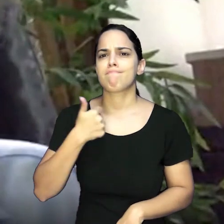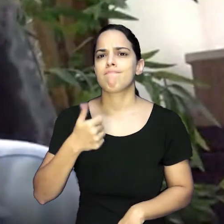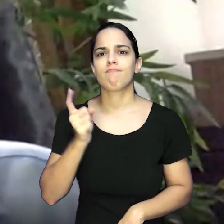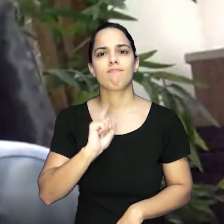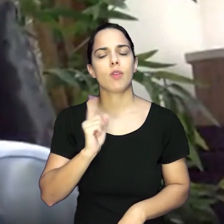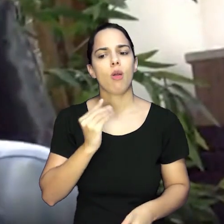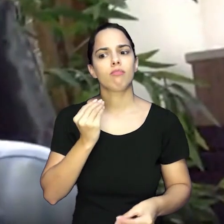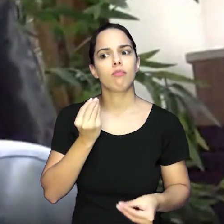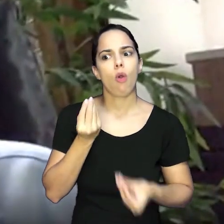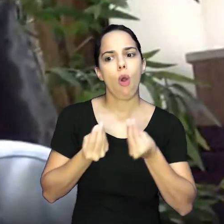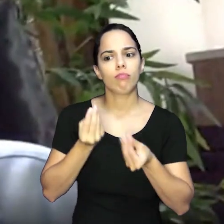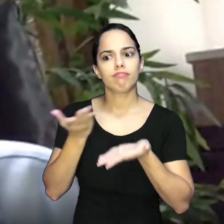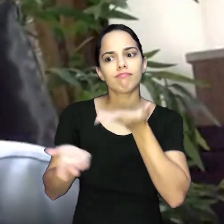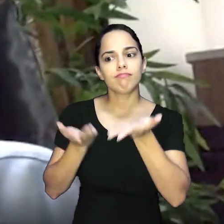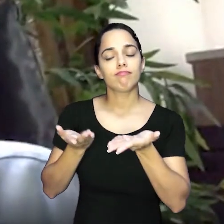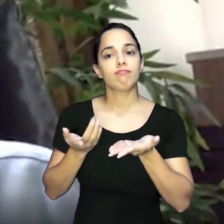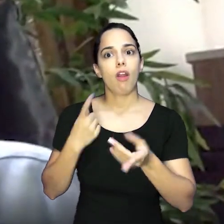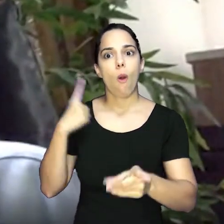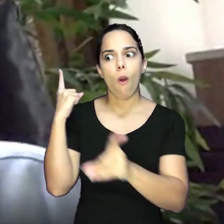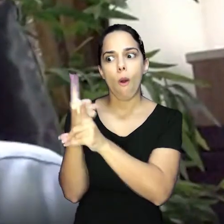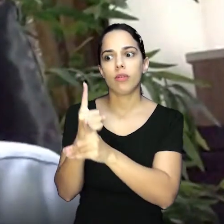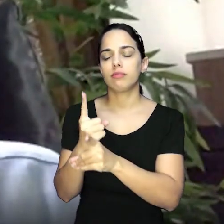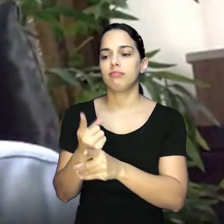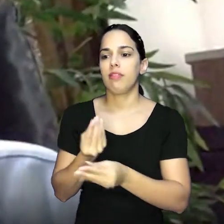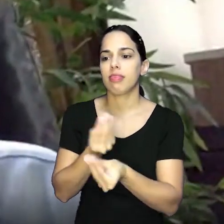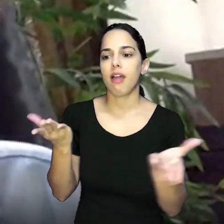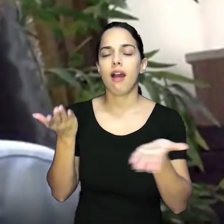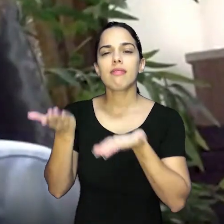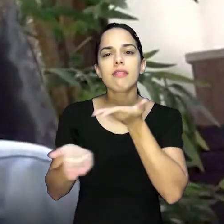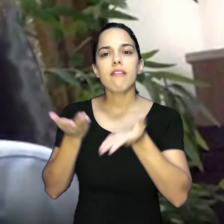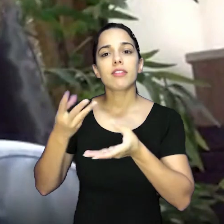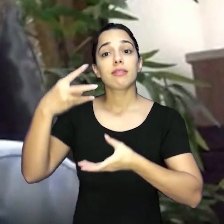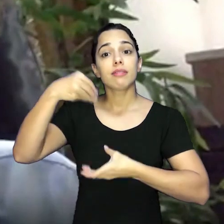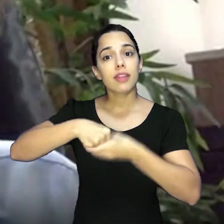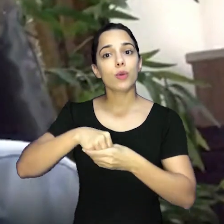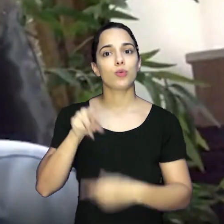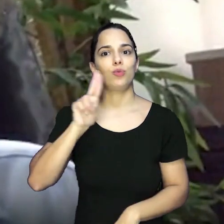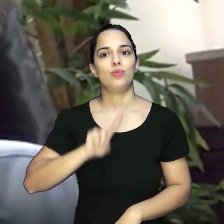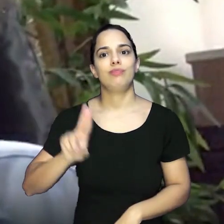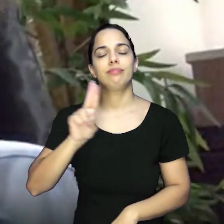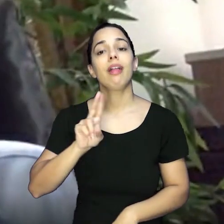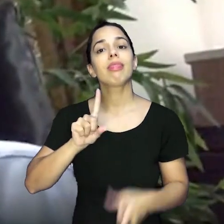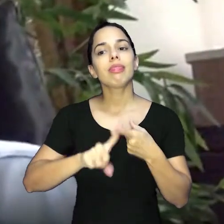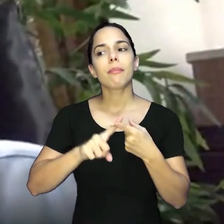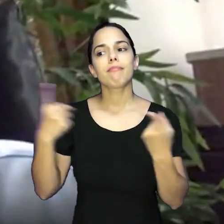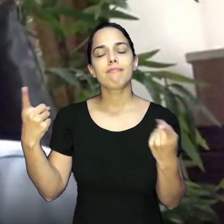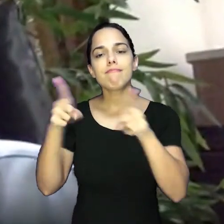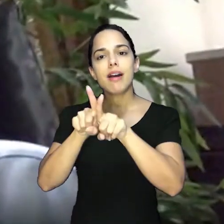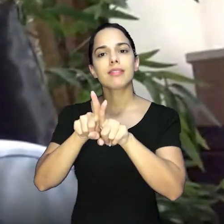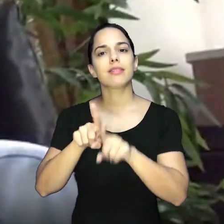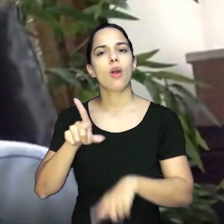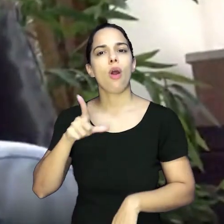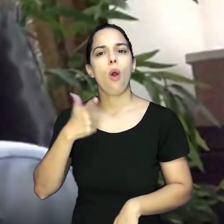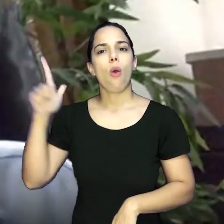bem. E com isso referenciar e ao mesmo tempo criar serviços dentro da própria universidade, mas também